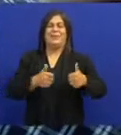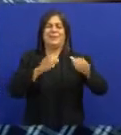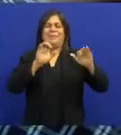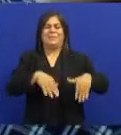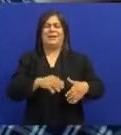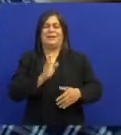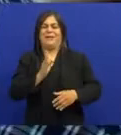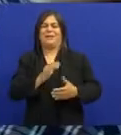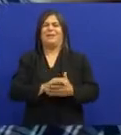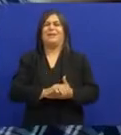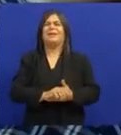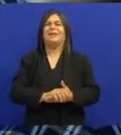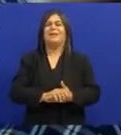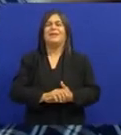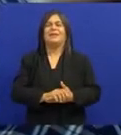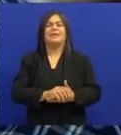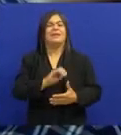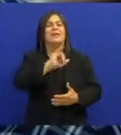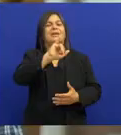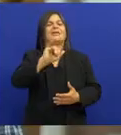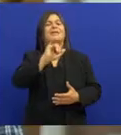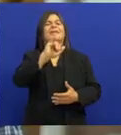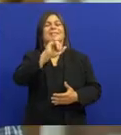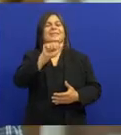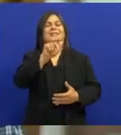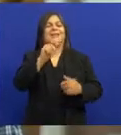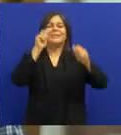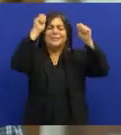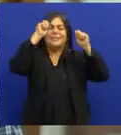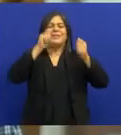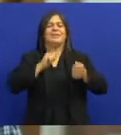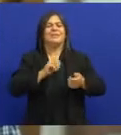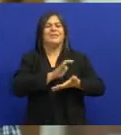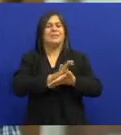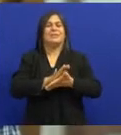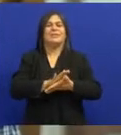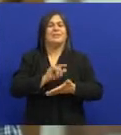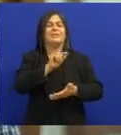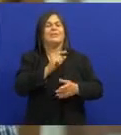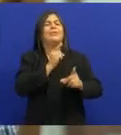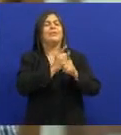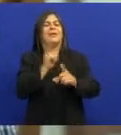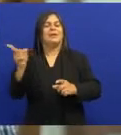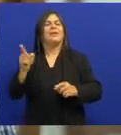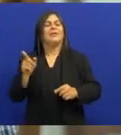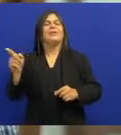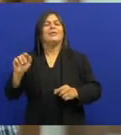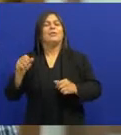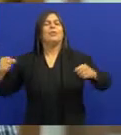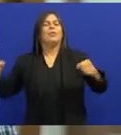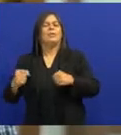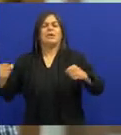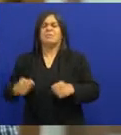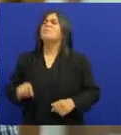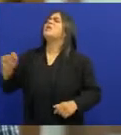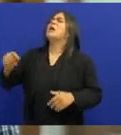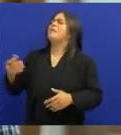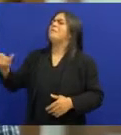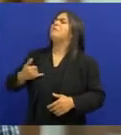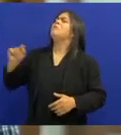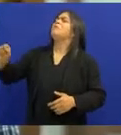Aí tudo bem Voltei Cheguei O Jaco E contei Com o Luiz Gonzaga Que mesmo? Luiz Gonzaga